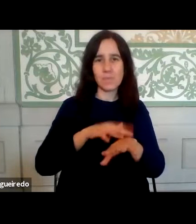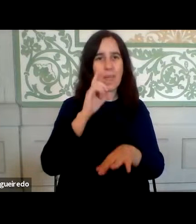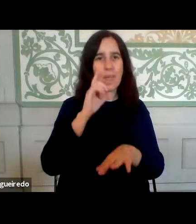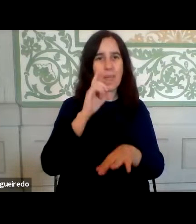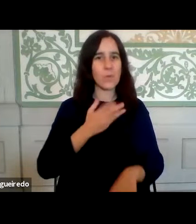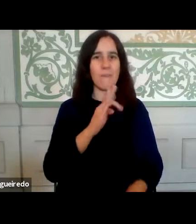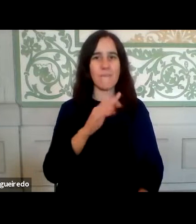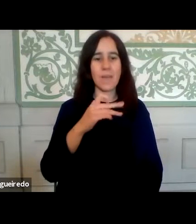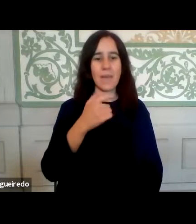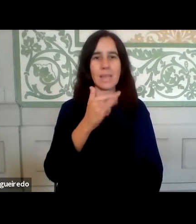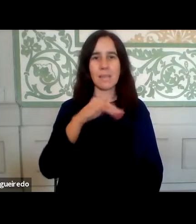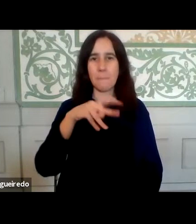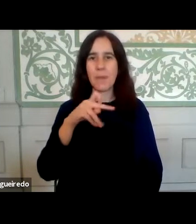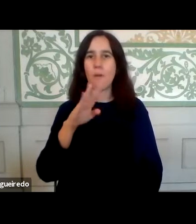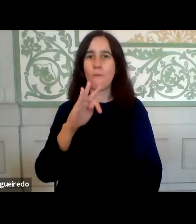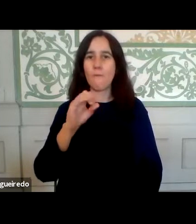Fonseca.